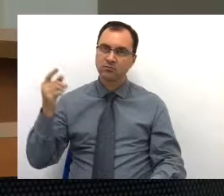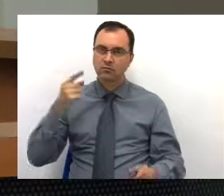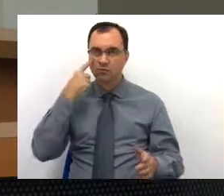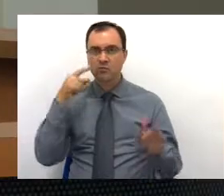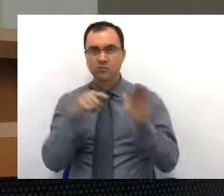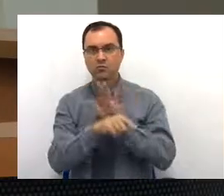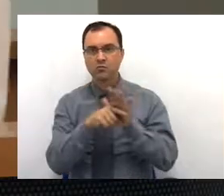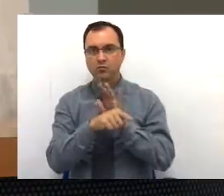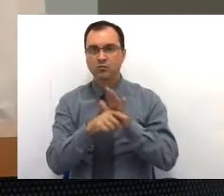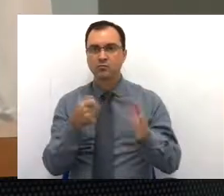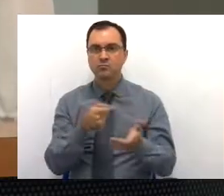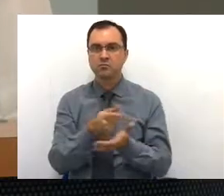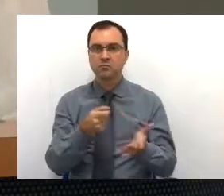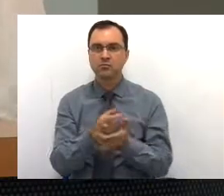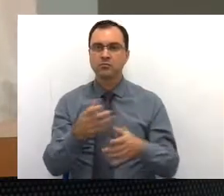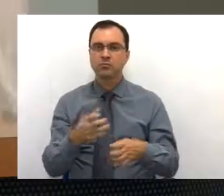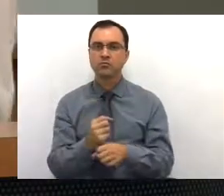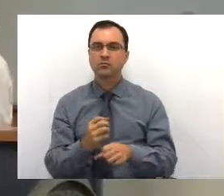despesas.